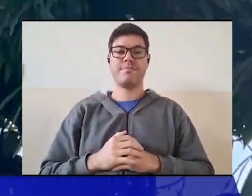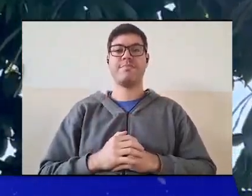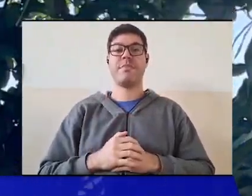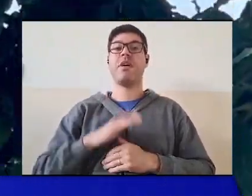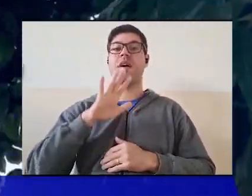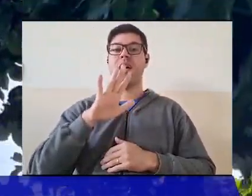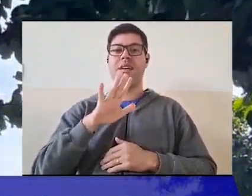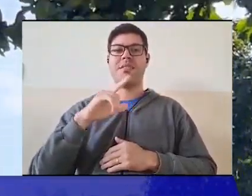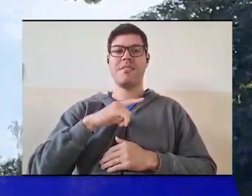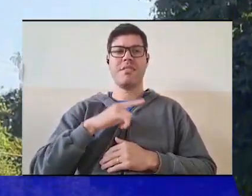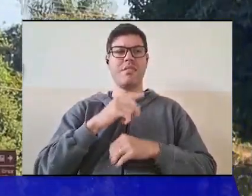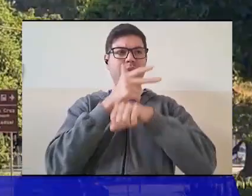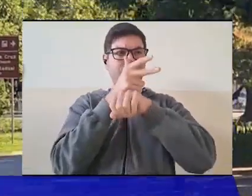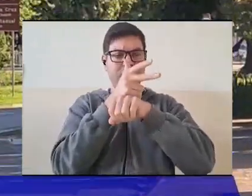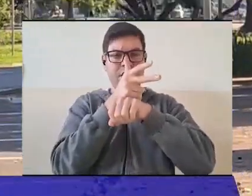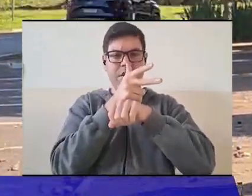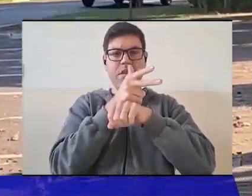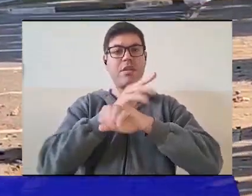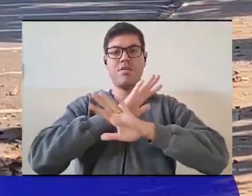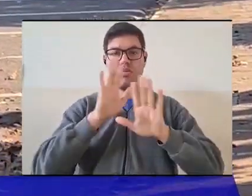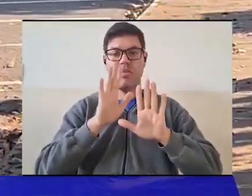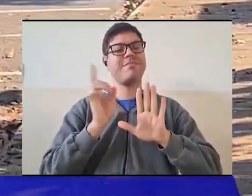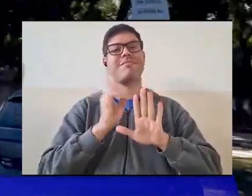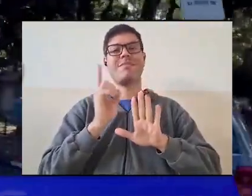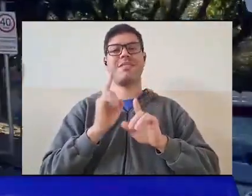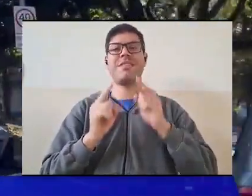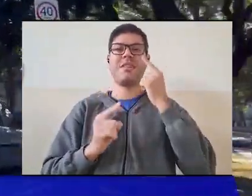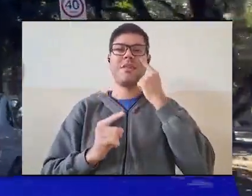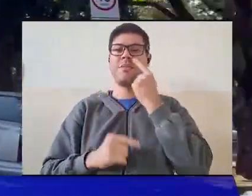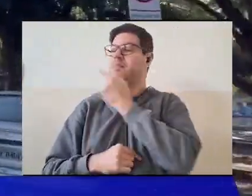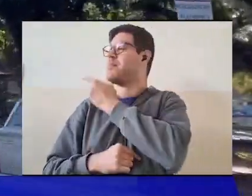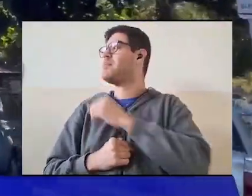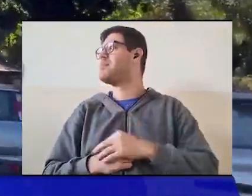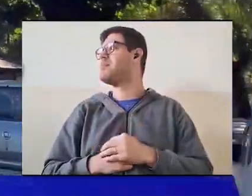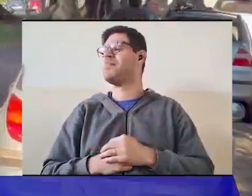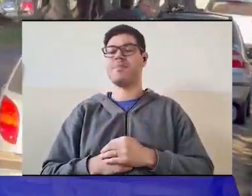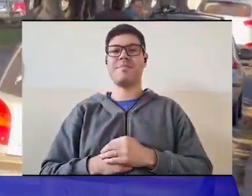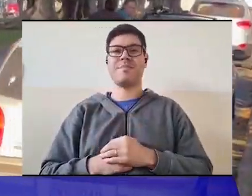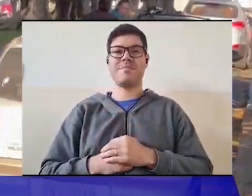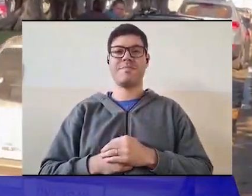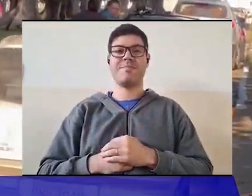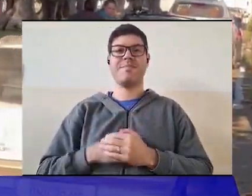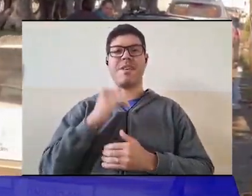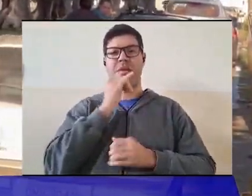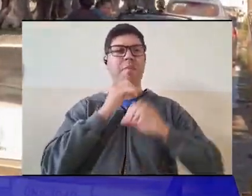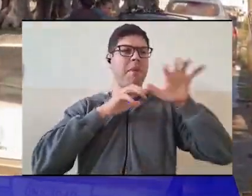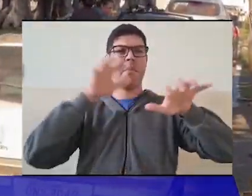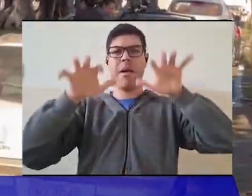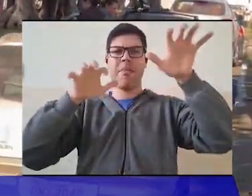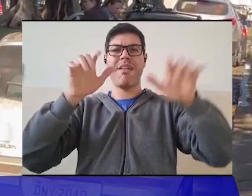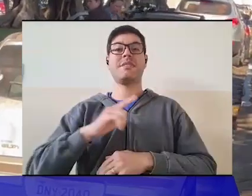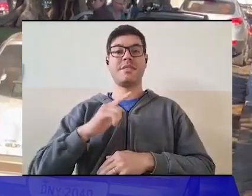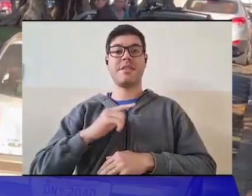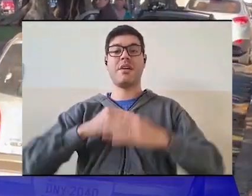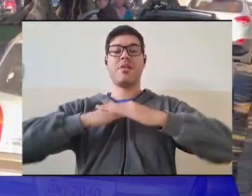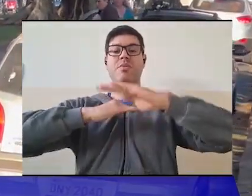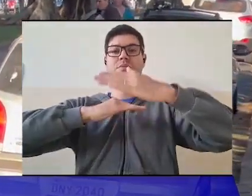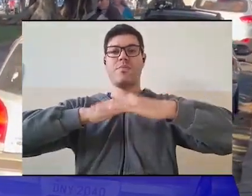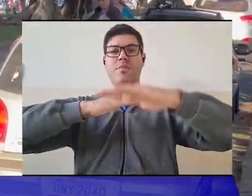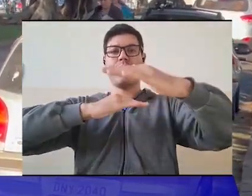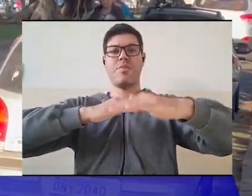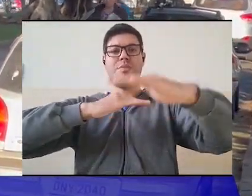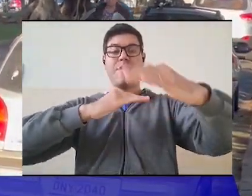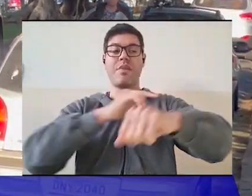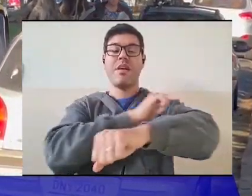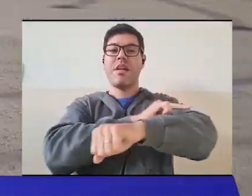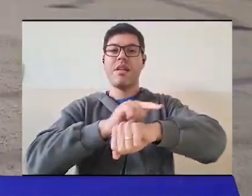Além dos dispositivos punitivos, como este aqui, na frente do ginásio de esportes, foram instaladas as lombadas eletrônicas